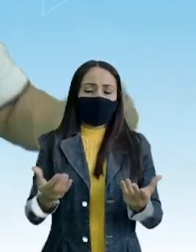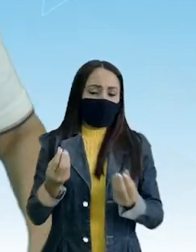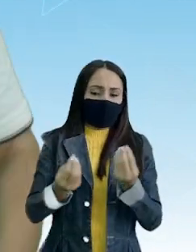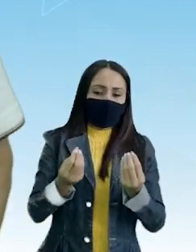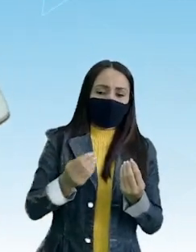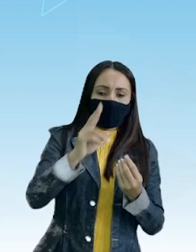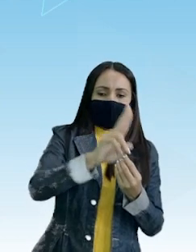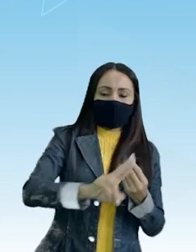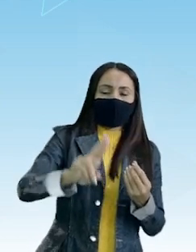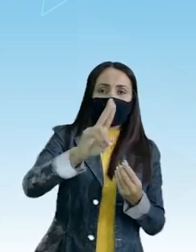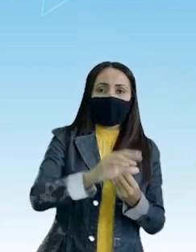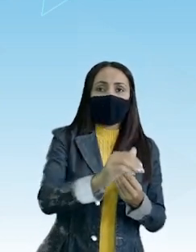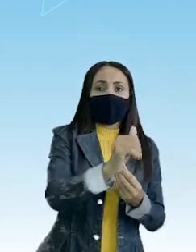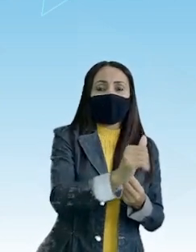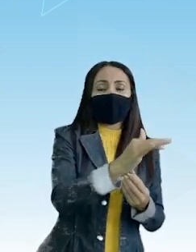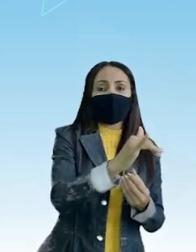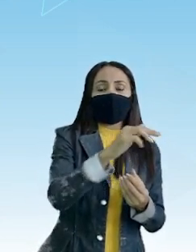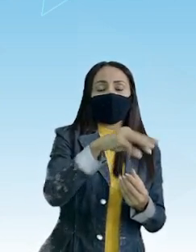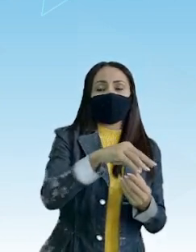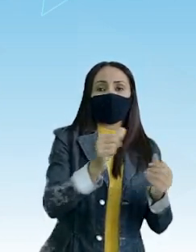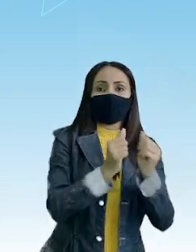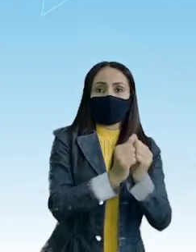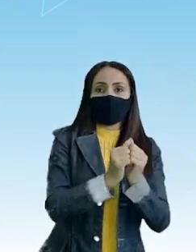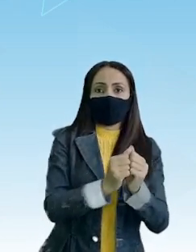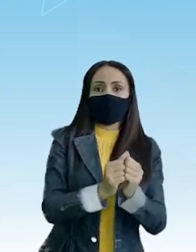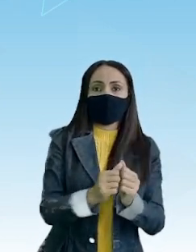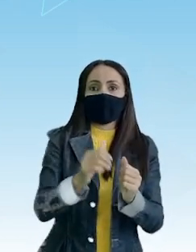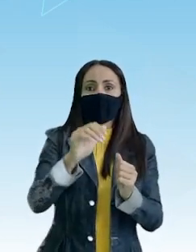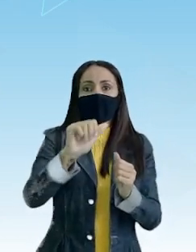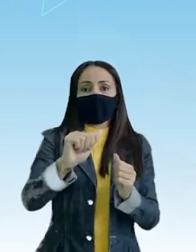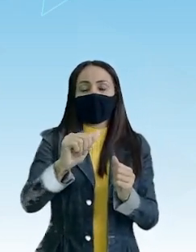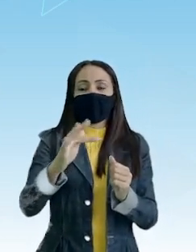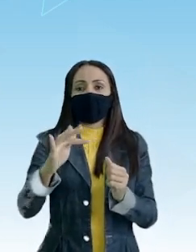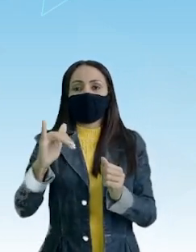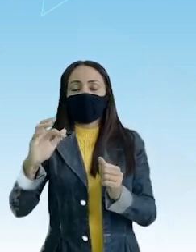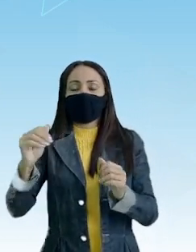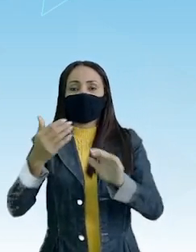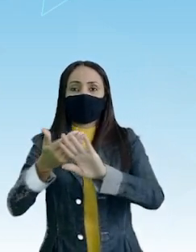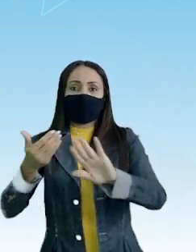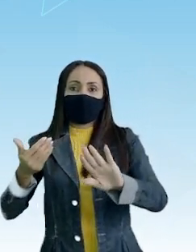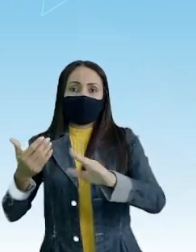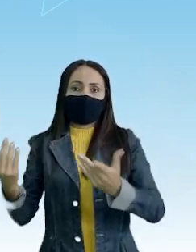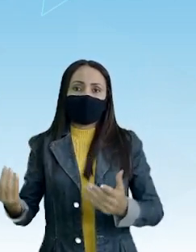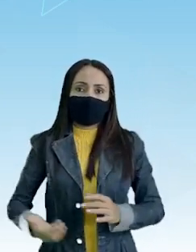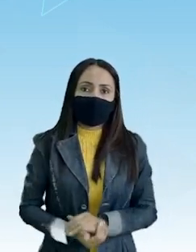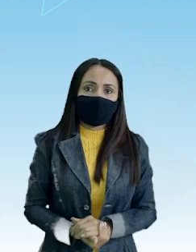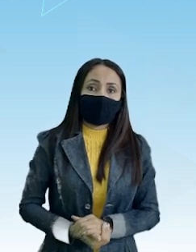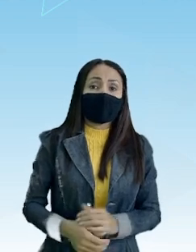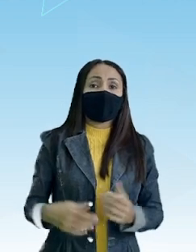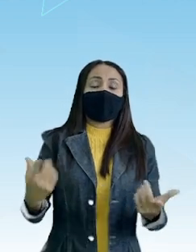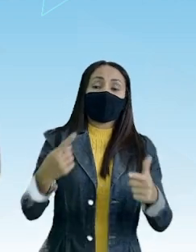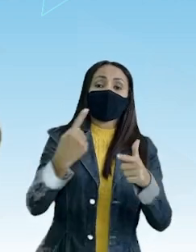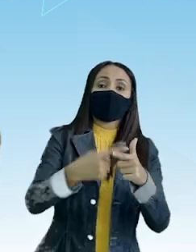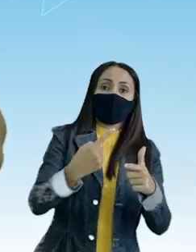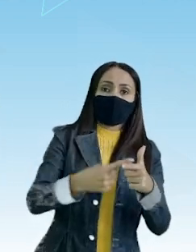O afim junto O afim separado Os porquês Que nós vamos Trabalhar aqui Depois os porquês E observar O